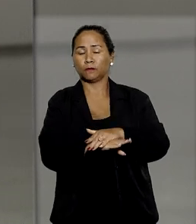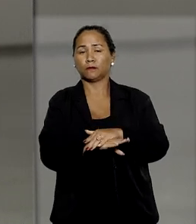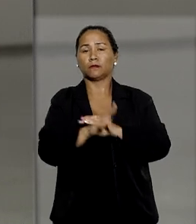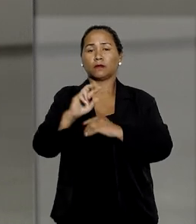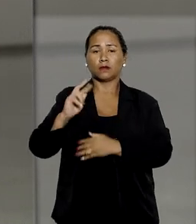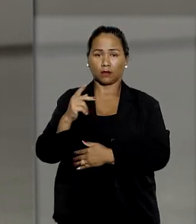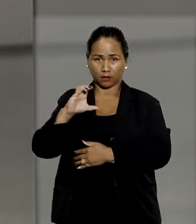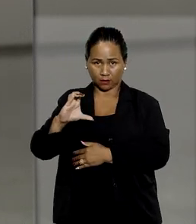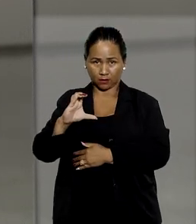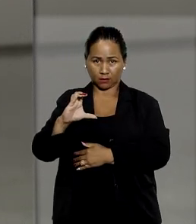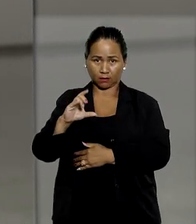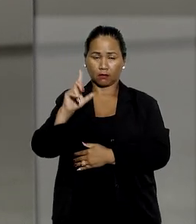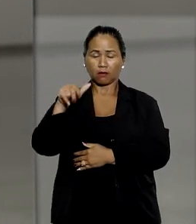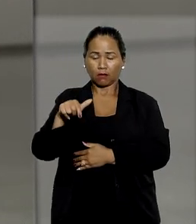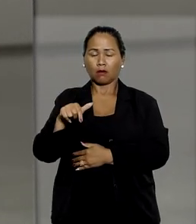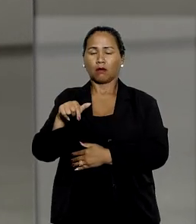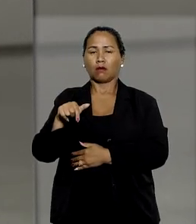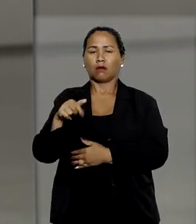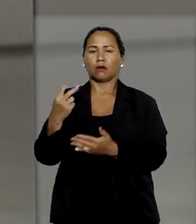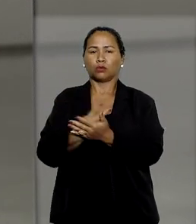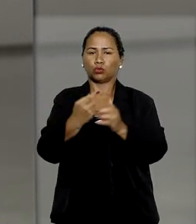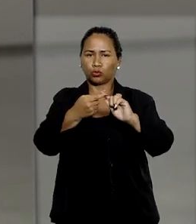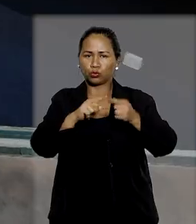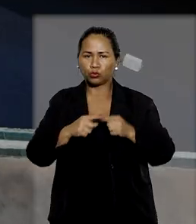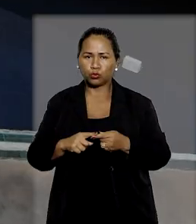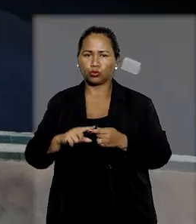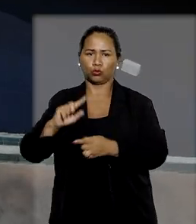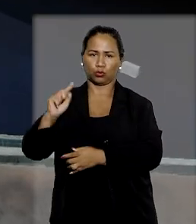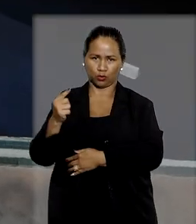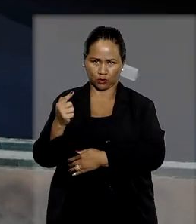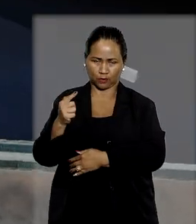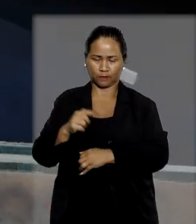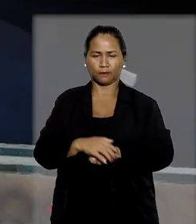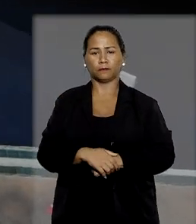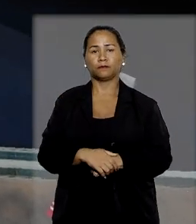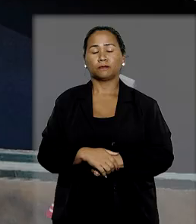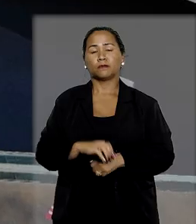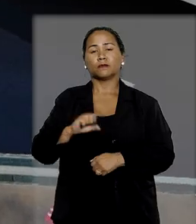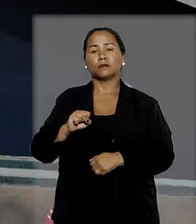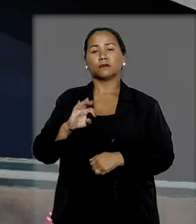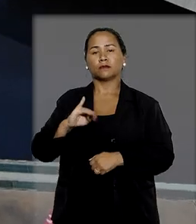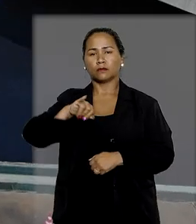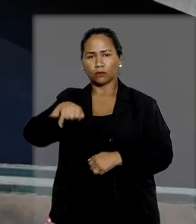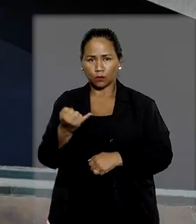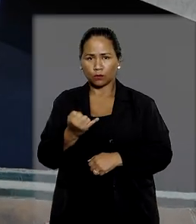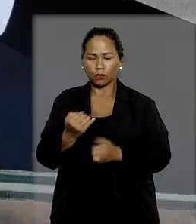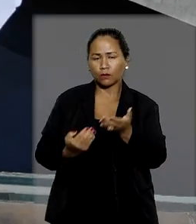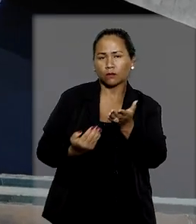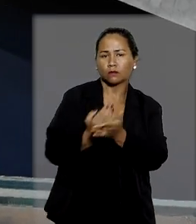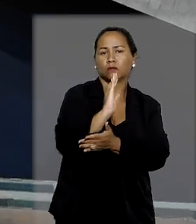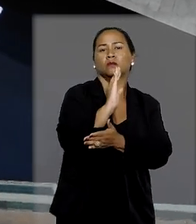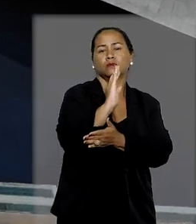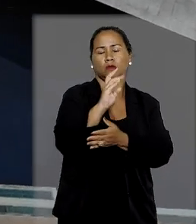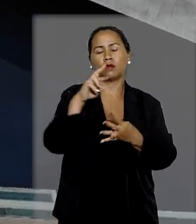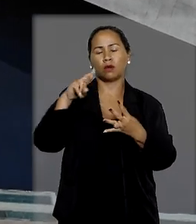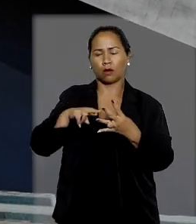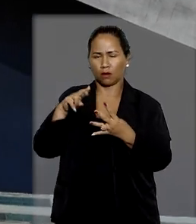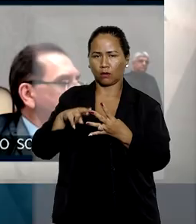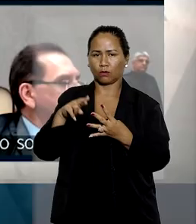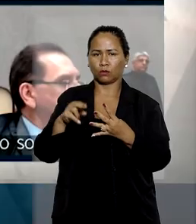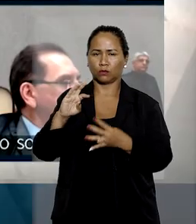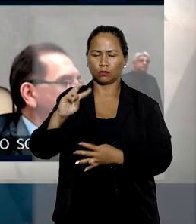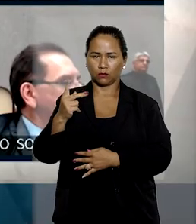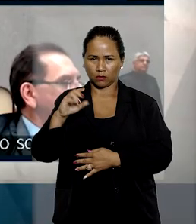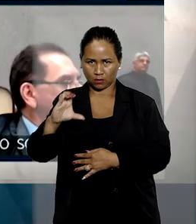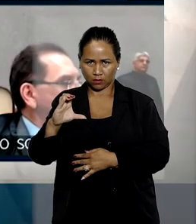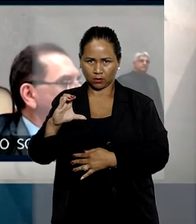O habeas corpus foi denegado pelo Tribunal de Justiça Goiano. No STJ, a quinta turma deu provimento ao recurso em habeas corpus.